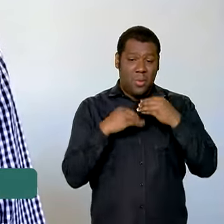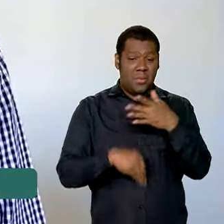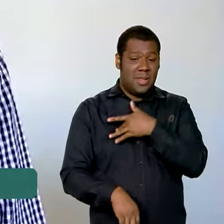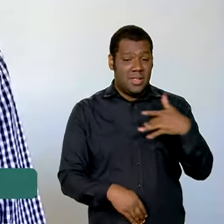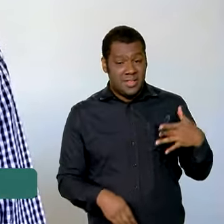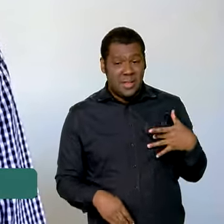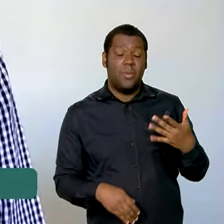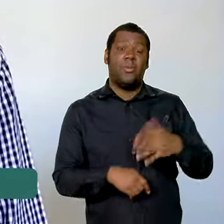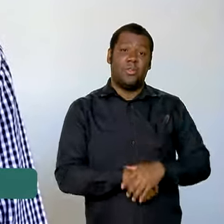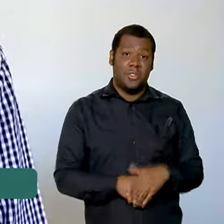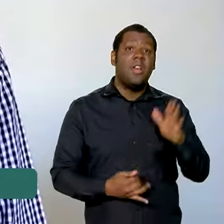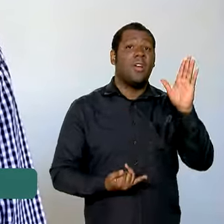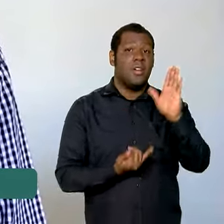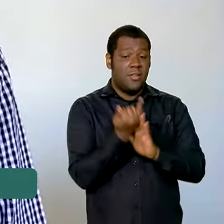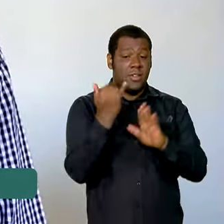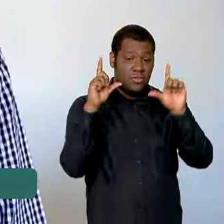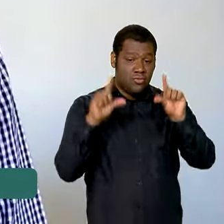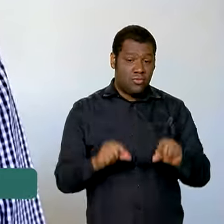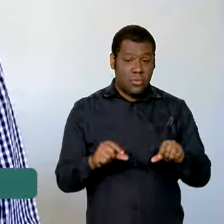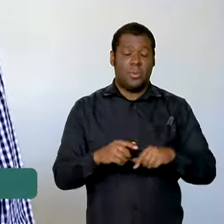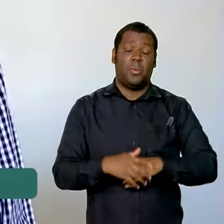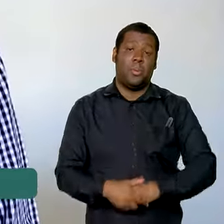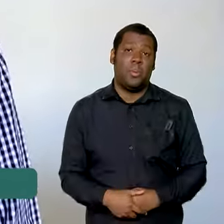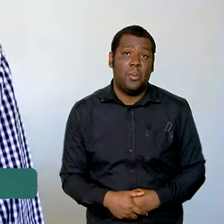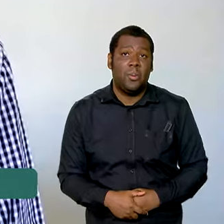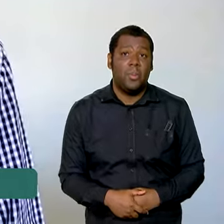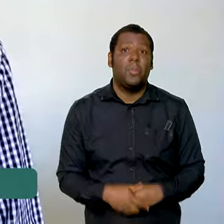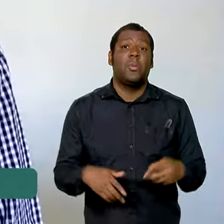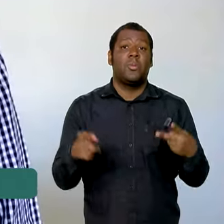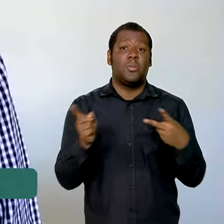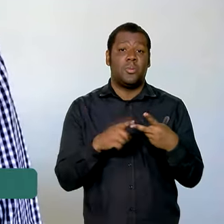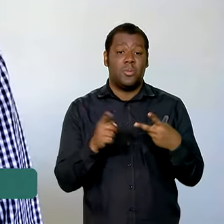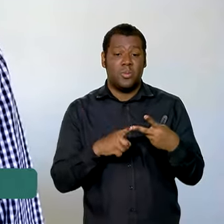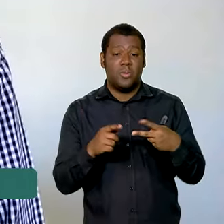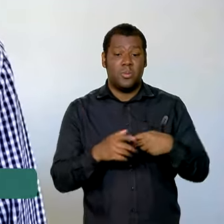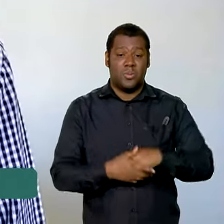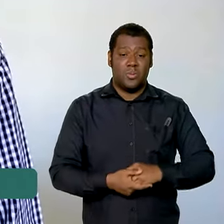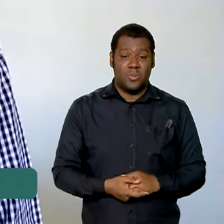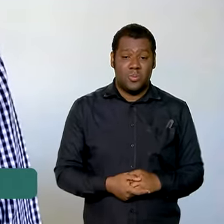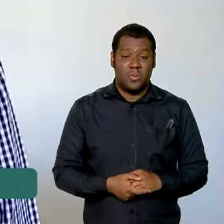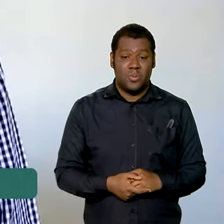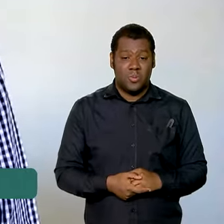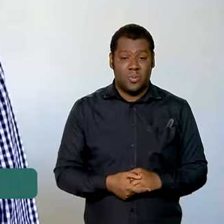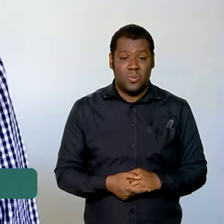acessíveis. É um primeiro benefício. E segundo, porque eles vão ter